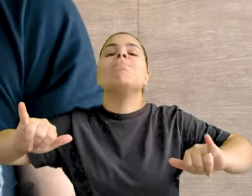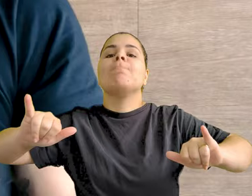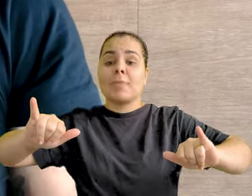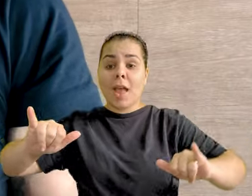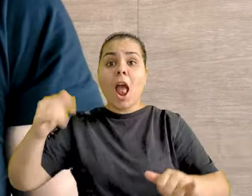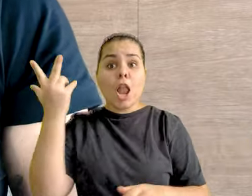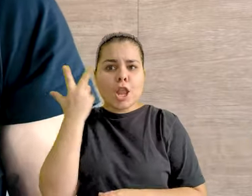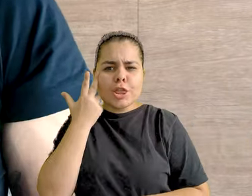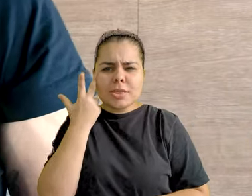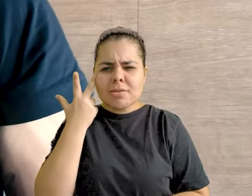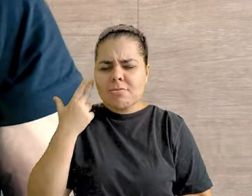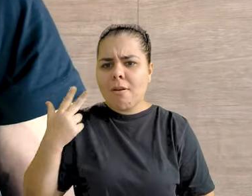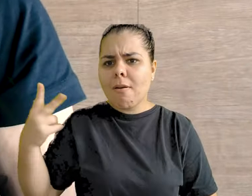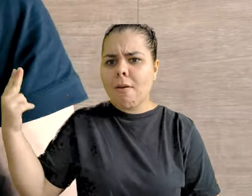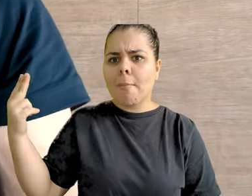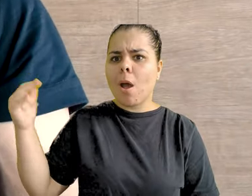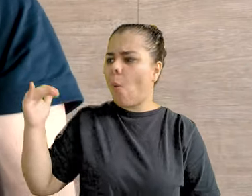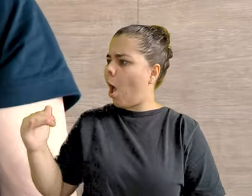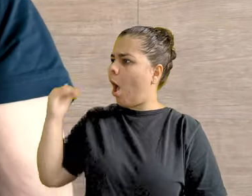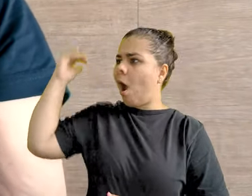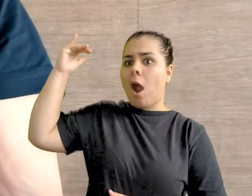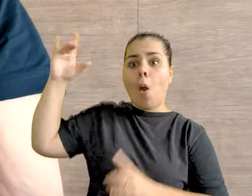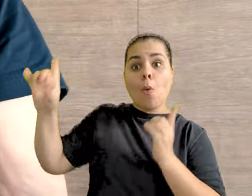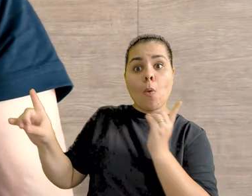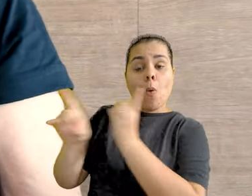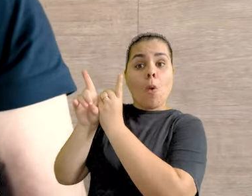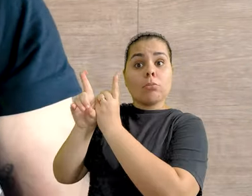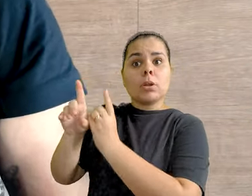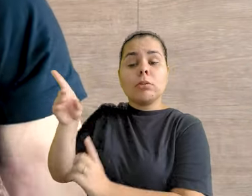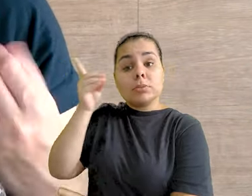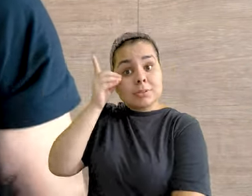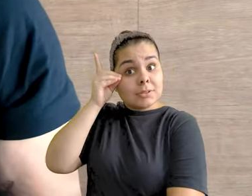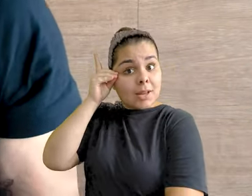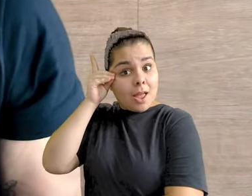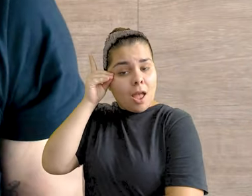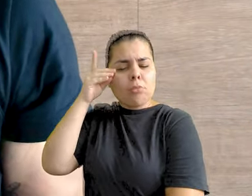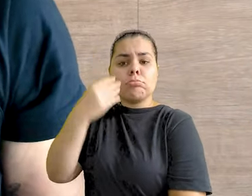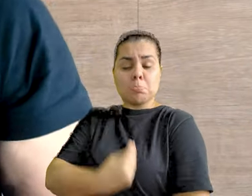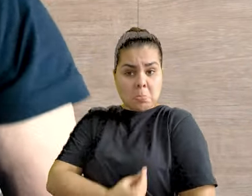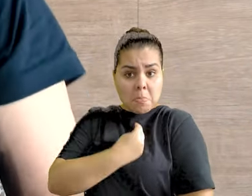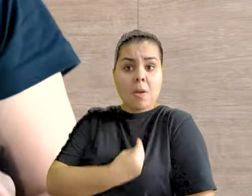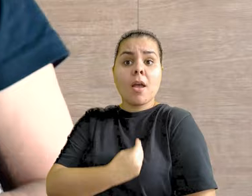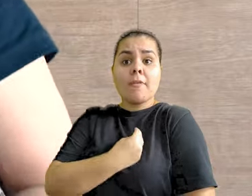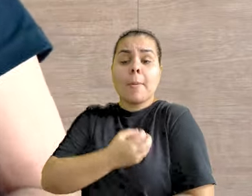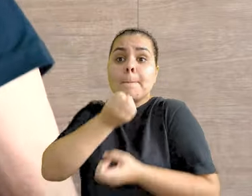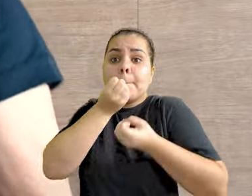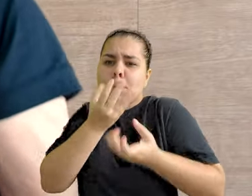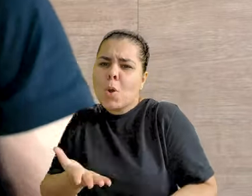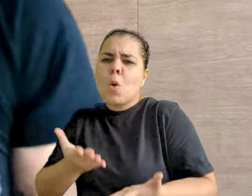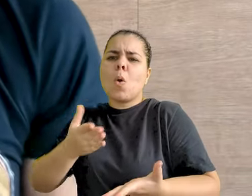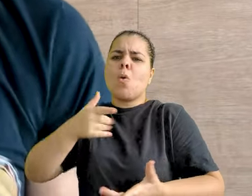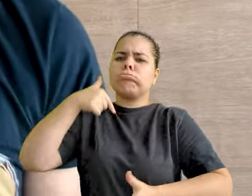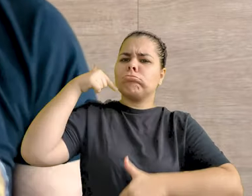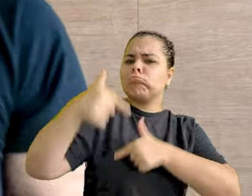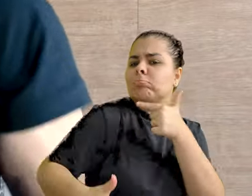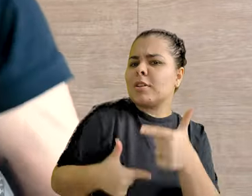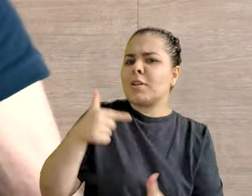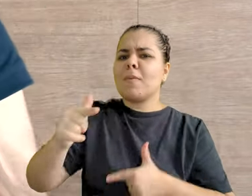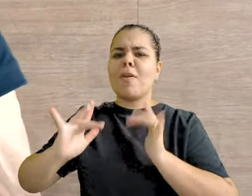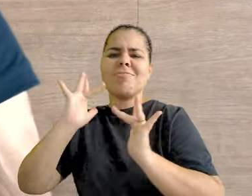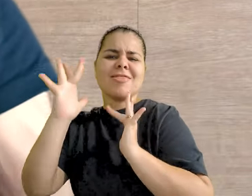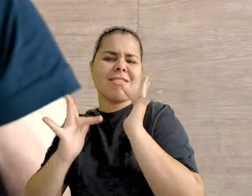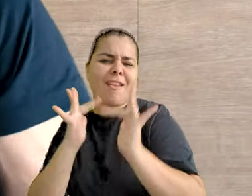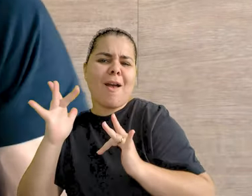mais comum a gente encontrar adultos com síndrome de Down. Como a vida participativa, trabalhando, namorando,